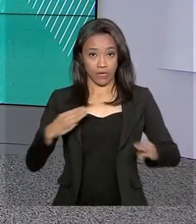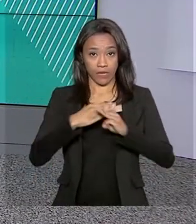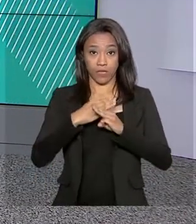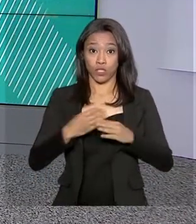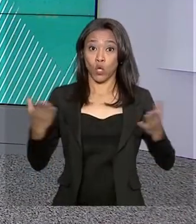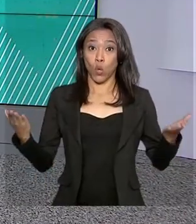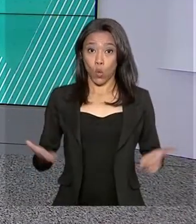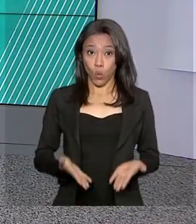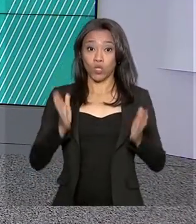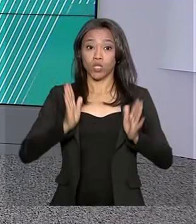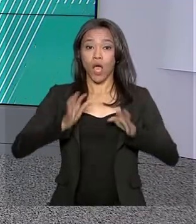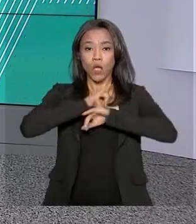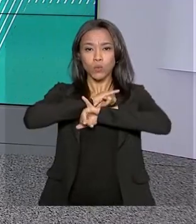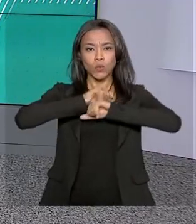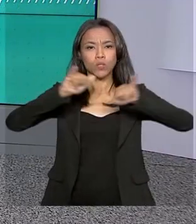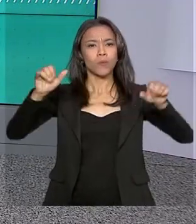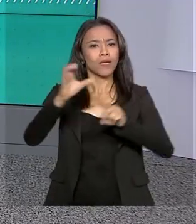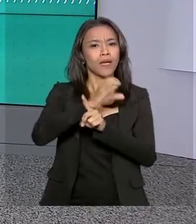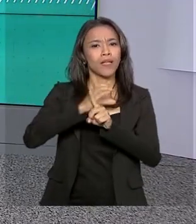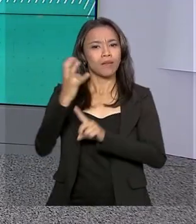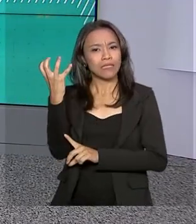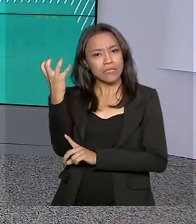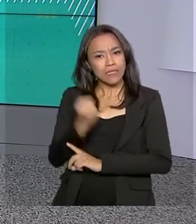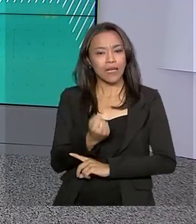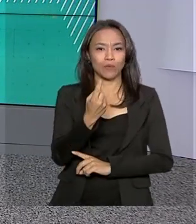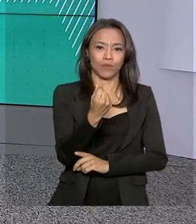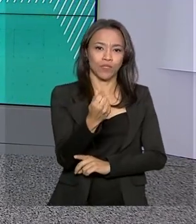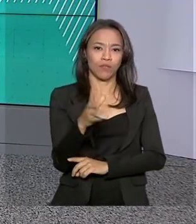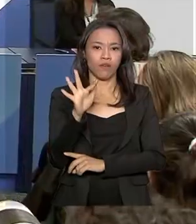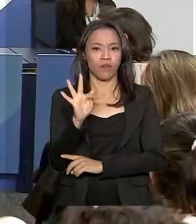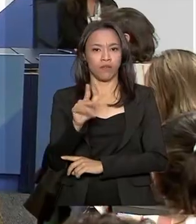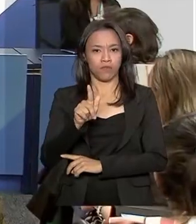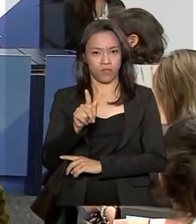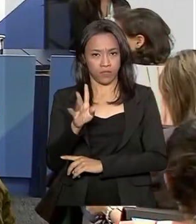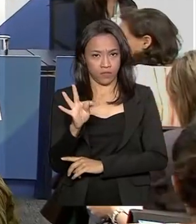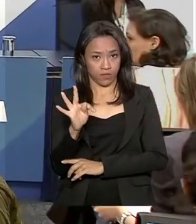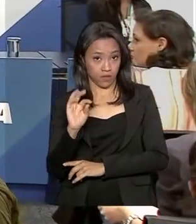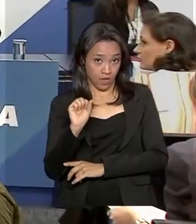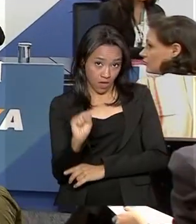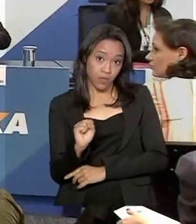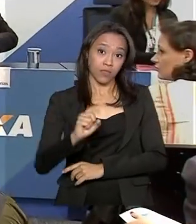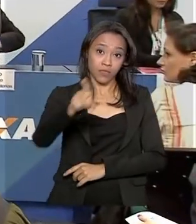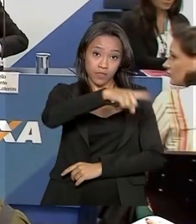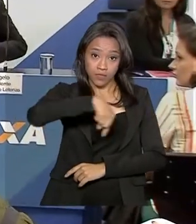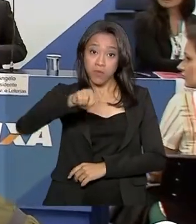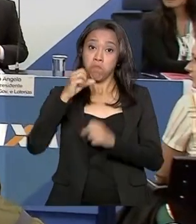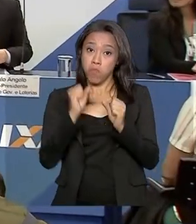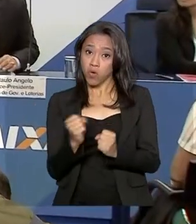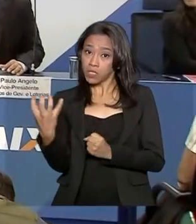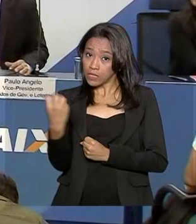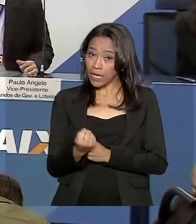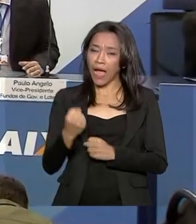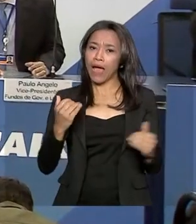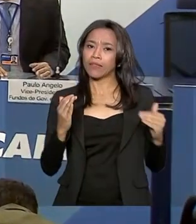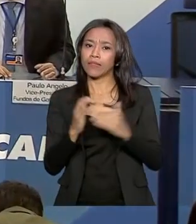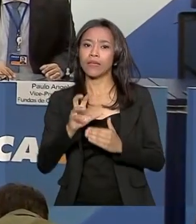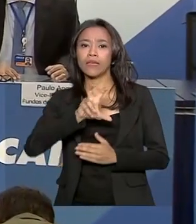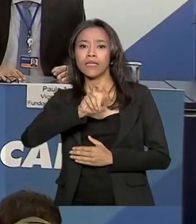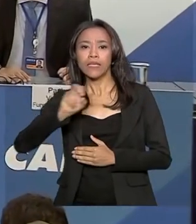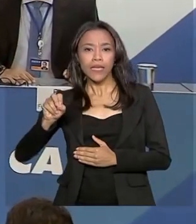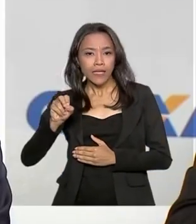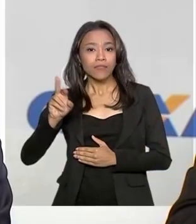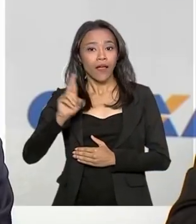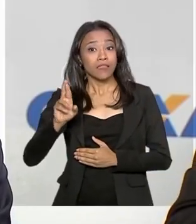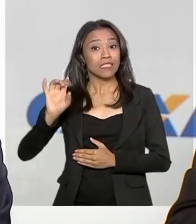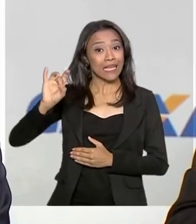hoje o calendário de liberação do saque do FGTS. Os trabalhadores poderão retirar até R$ 500 de cada conta,